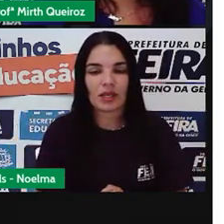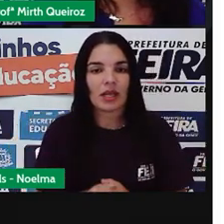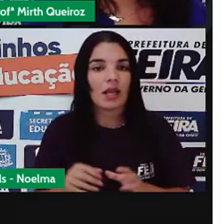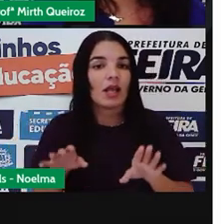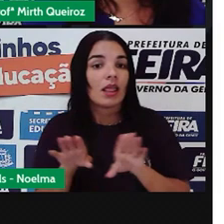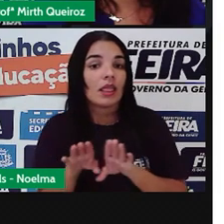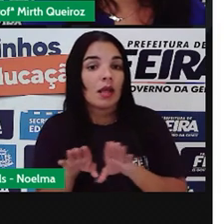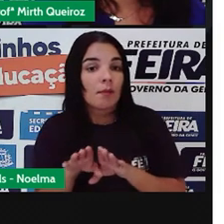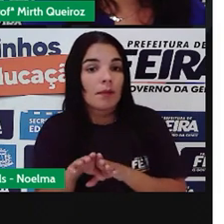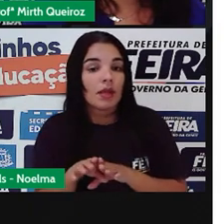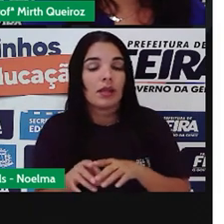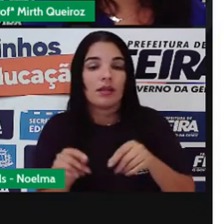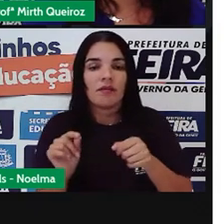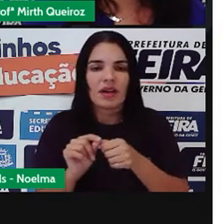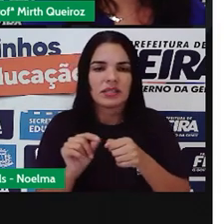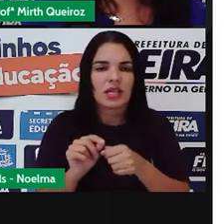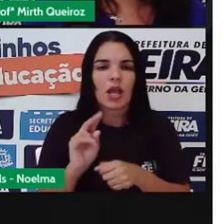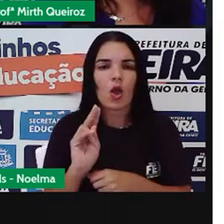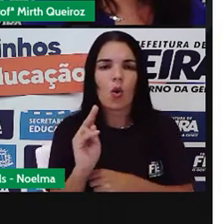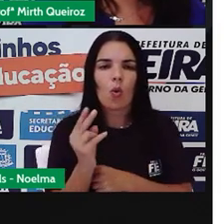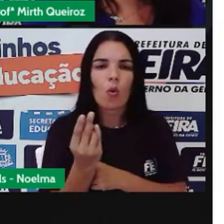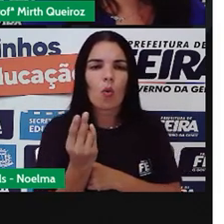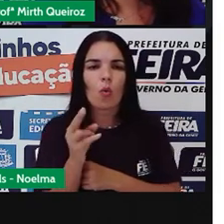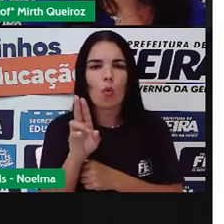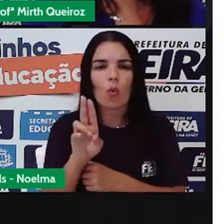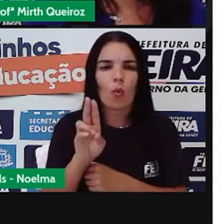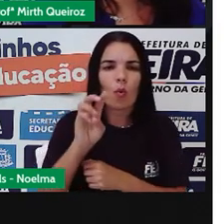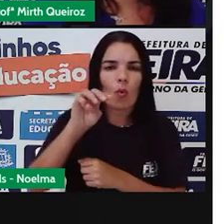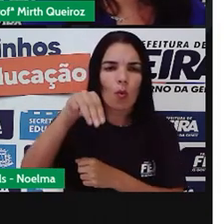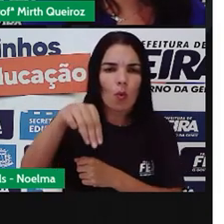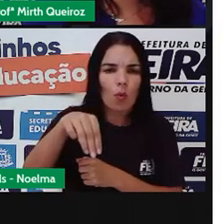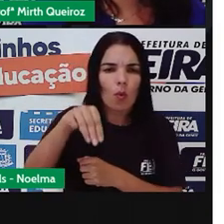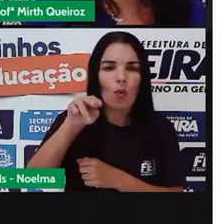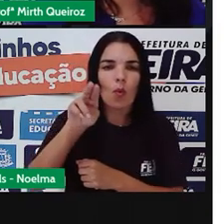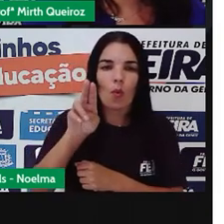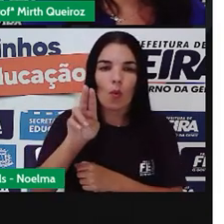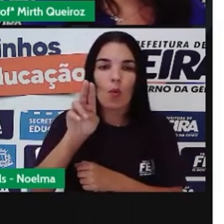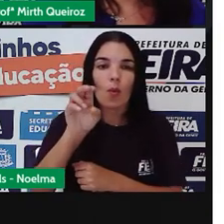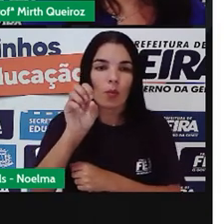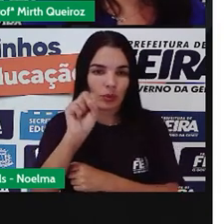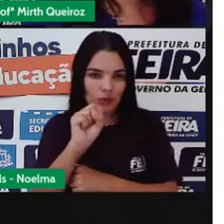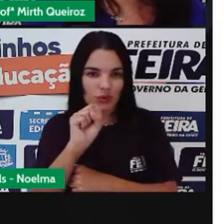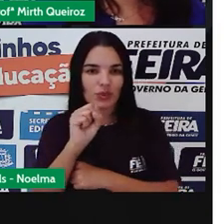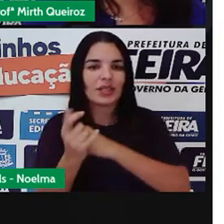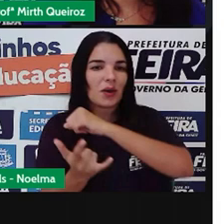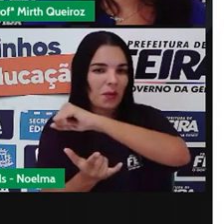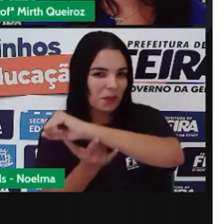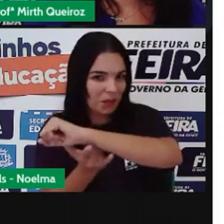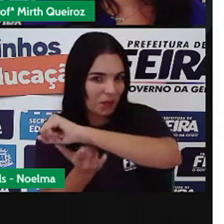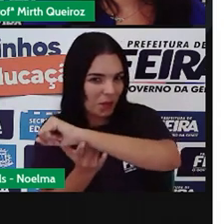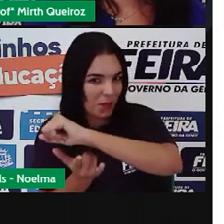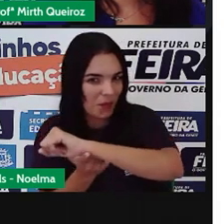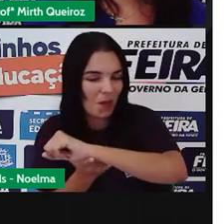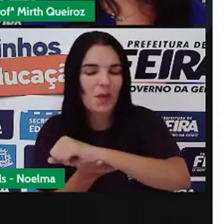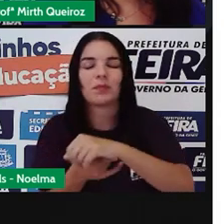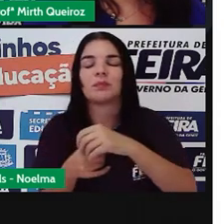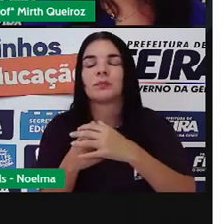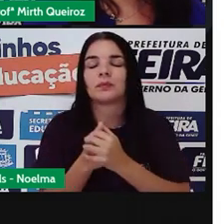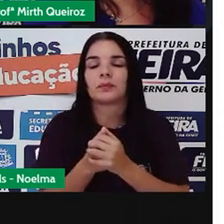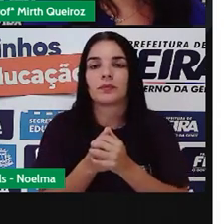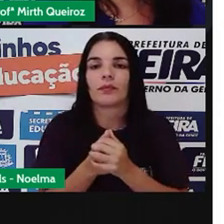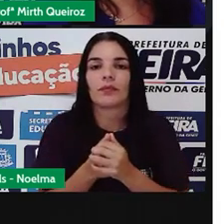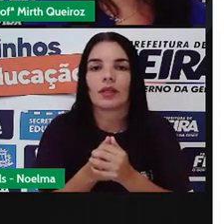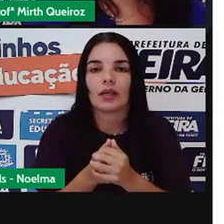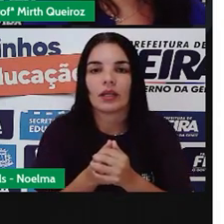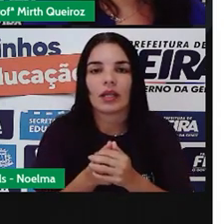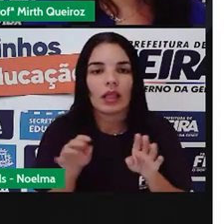dela produzir o húmus, né? Que aí a gente lembra do solo hífero, né? Tem esse húmus também, que